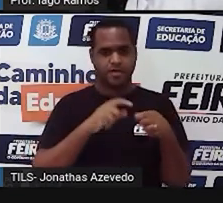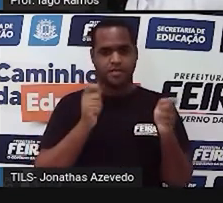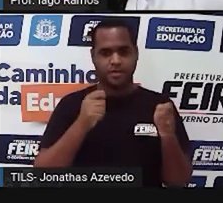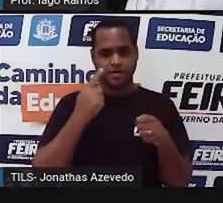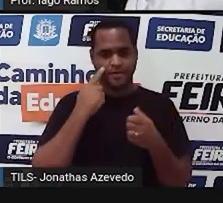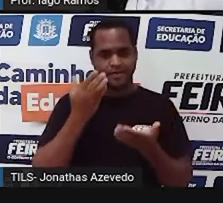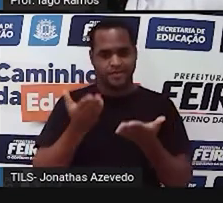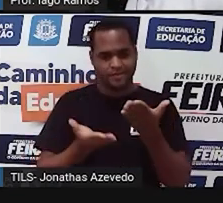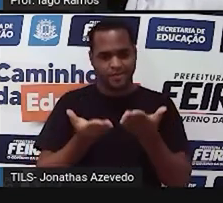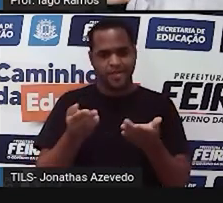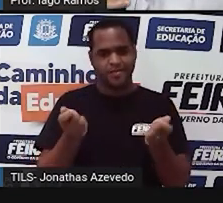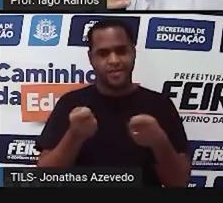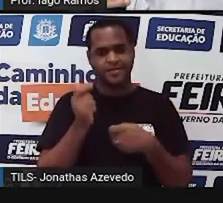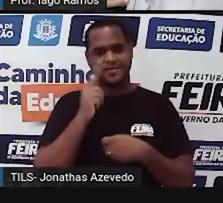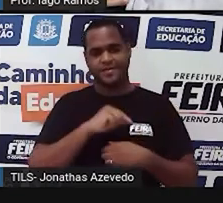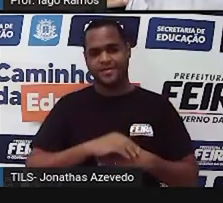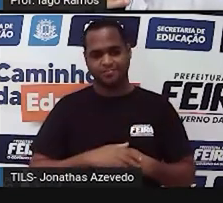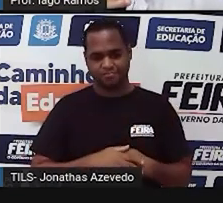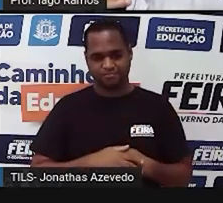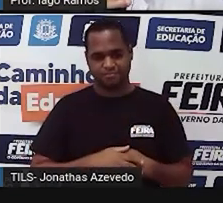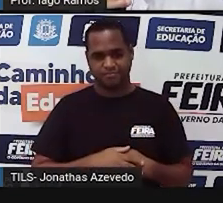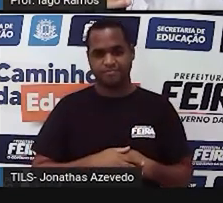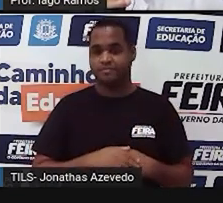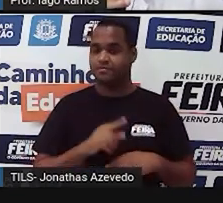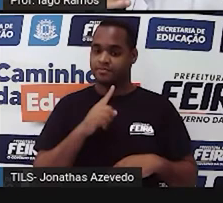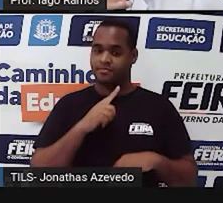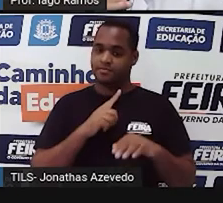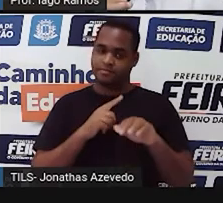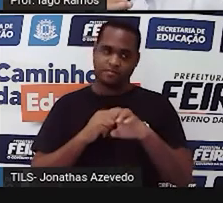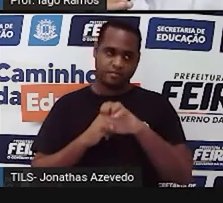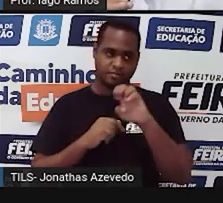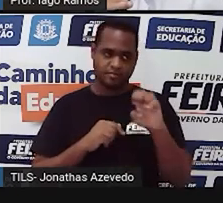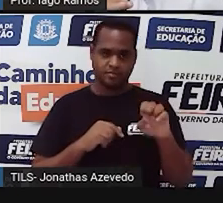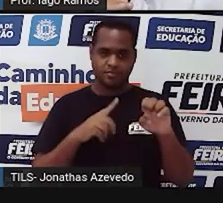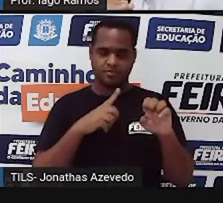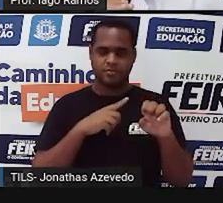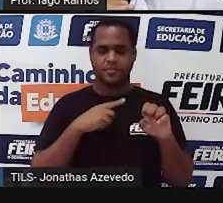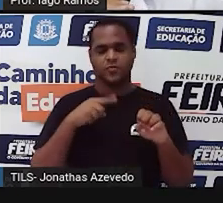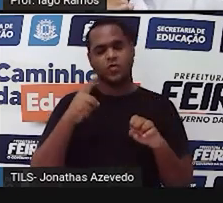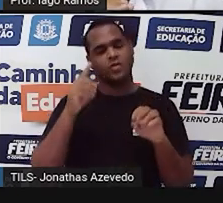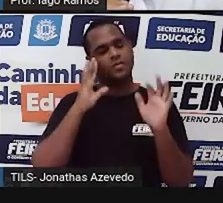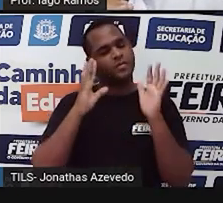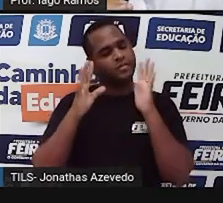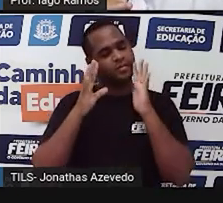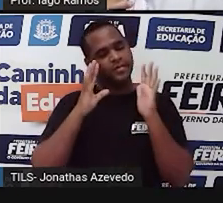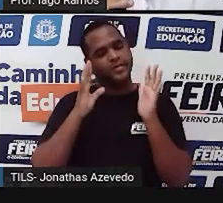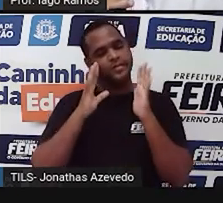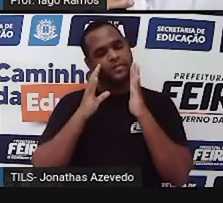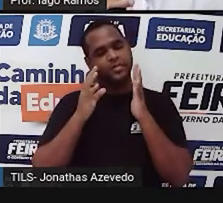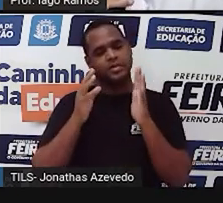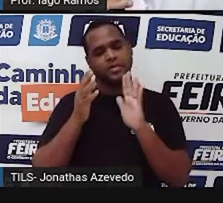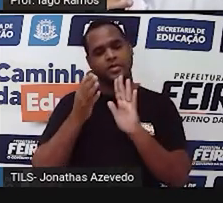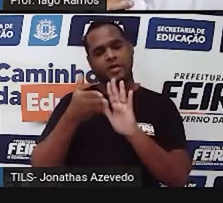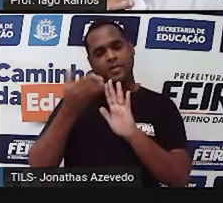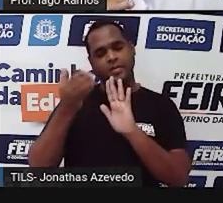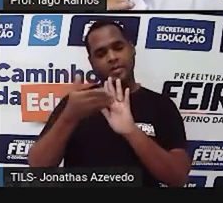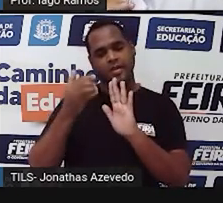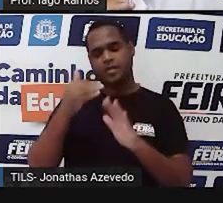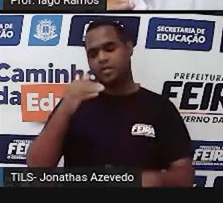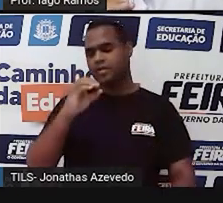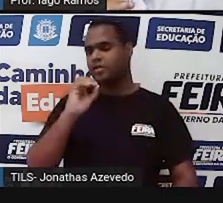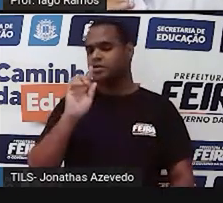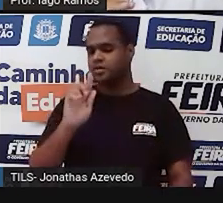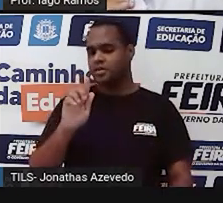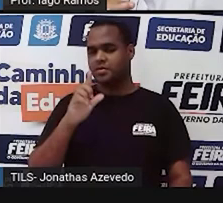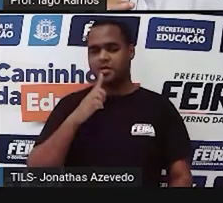equilibrar, tá? É fazer no prato esquerdo. A gente não pode pensar em tirar os 10 gramas que a gente